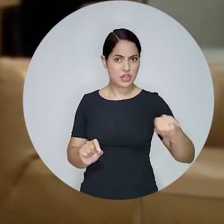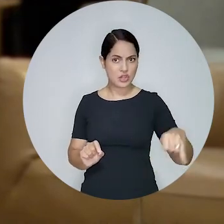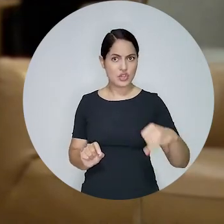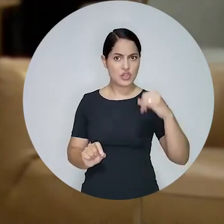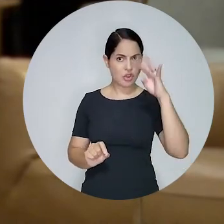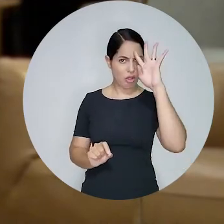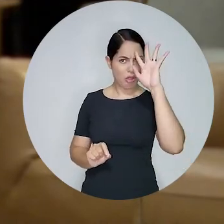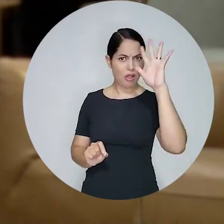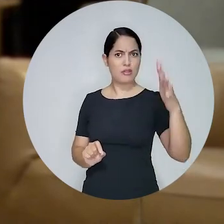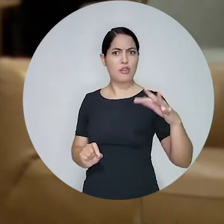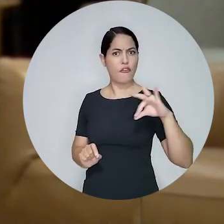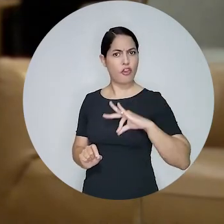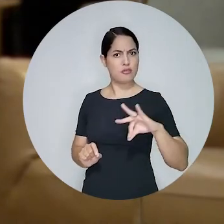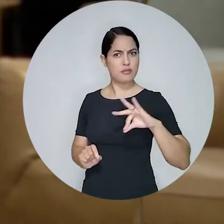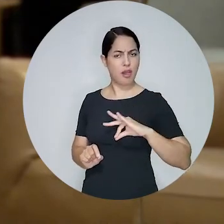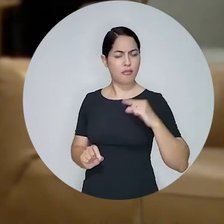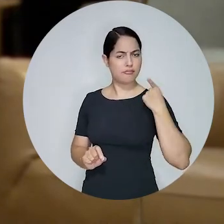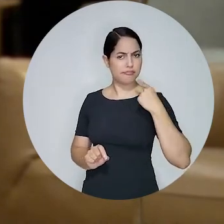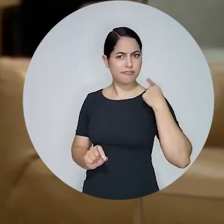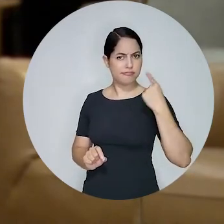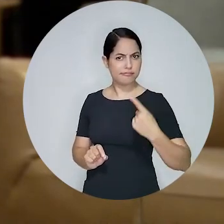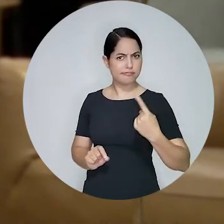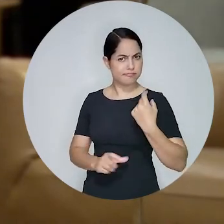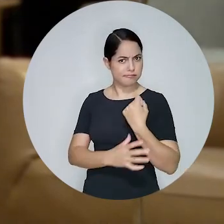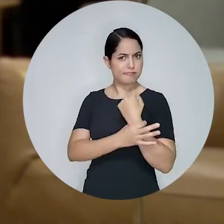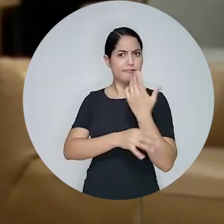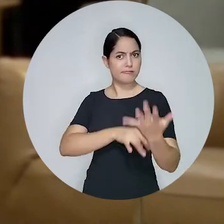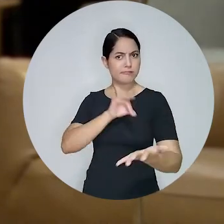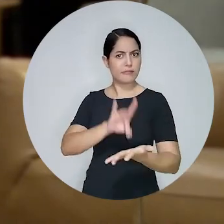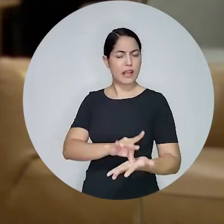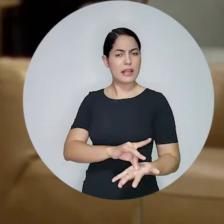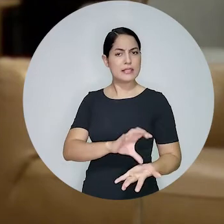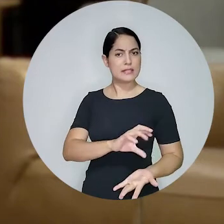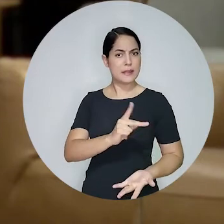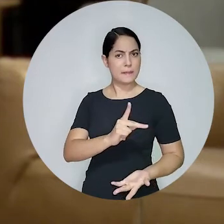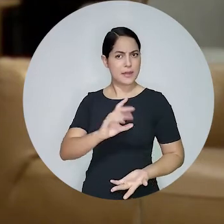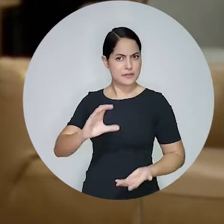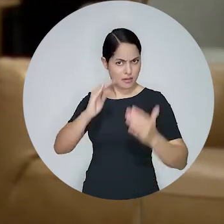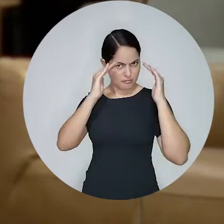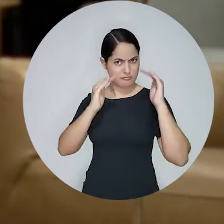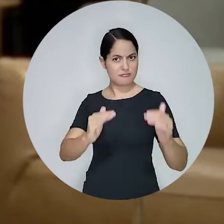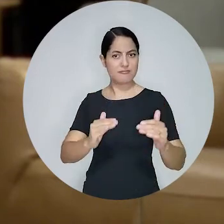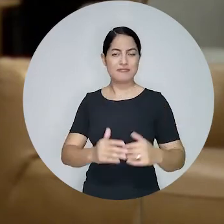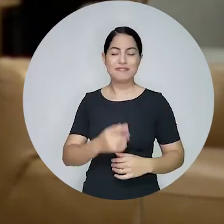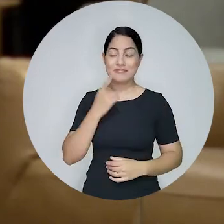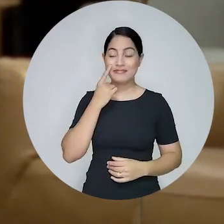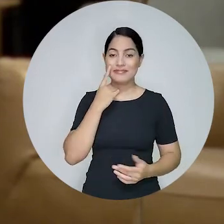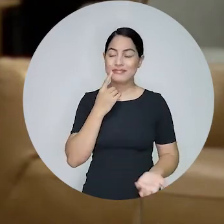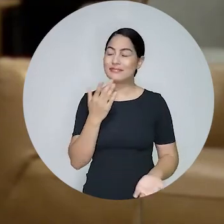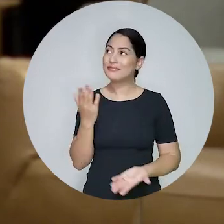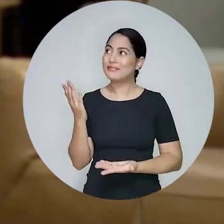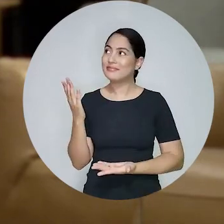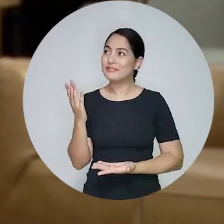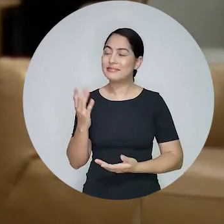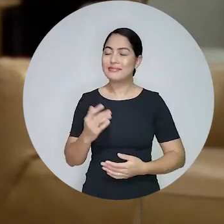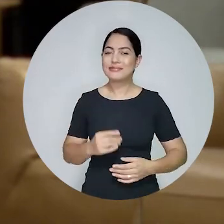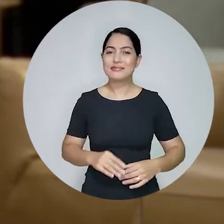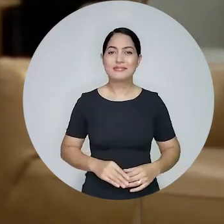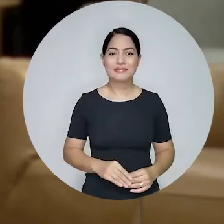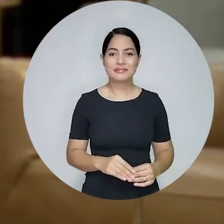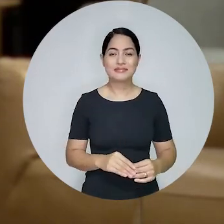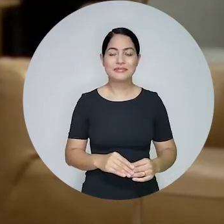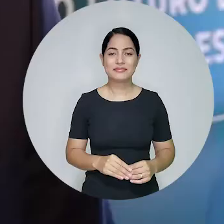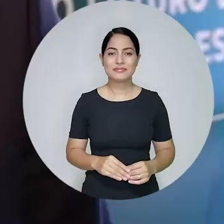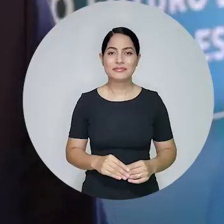quanto à decisão do STJ, que garantiu a fixação dos honorários de sucumbência de acordo com o Código de Processo Civil.